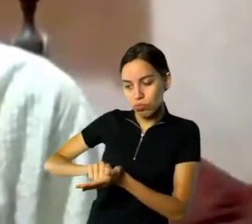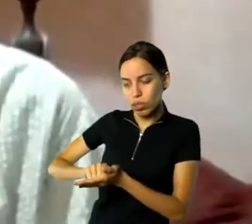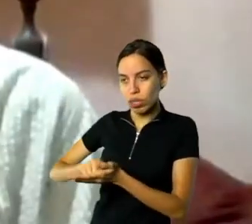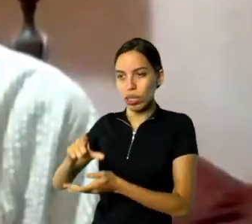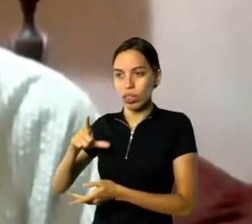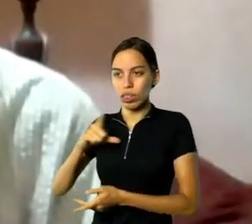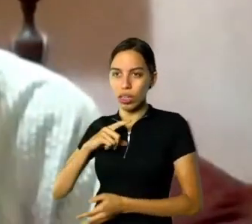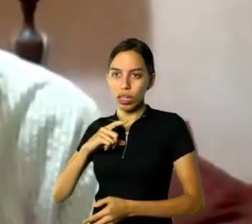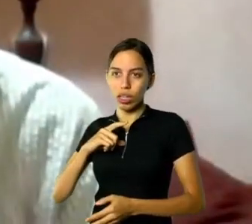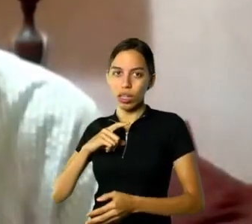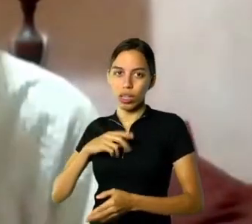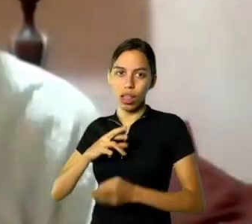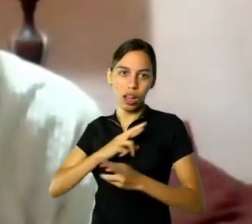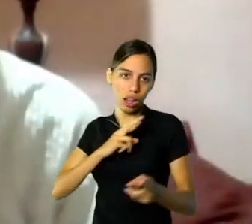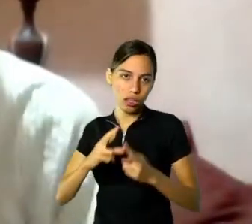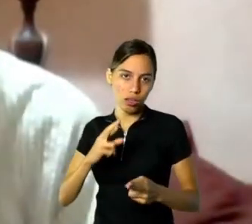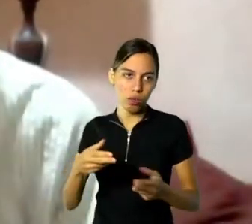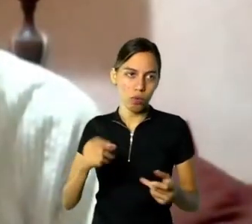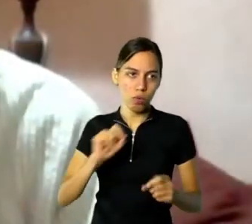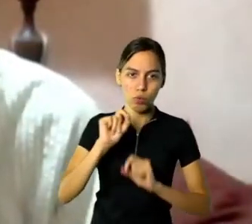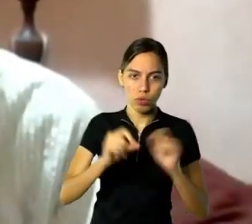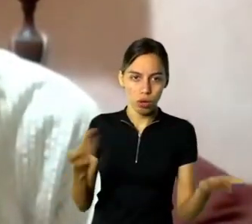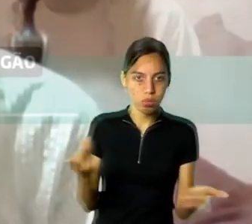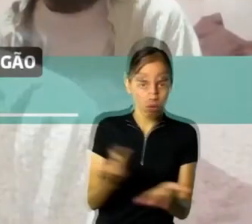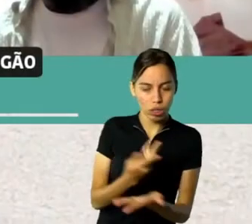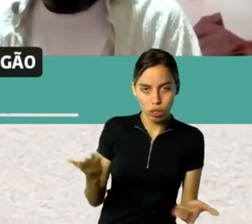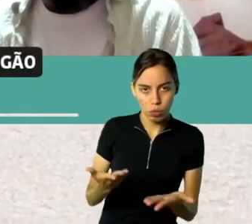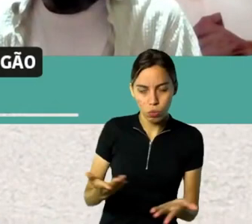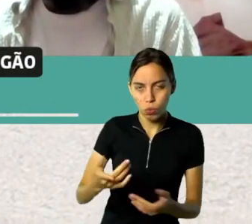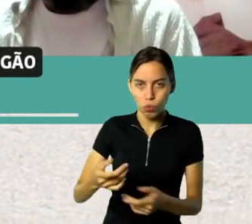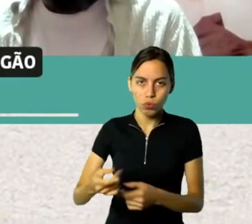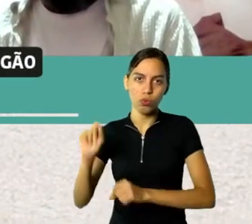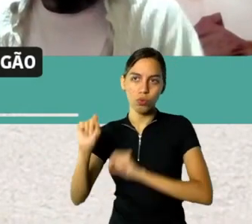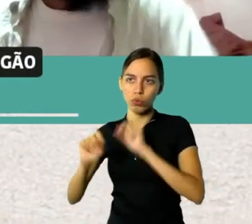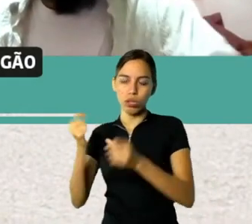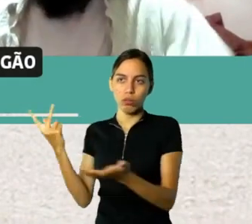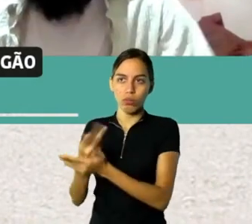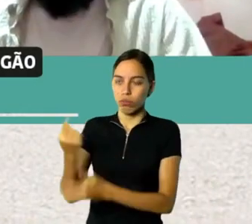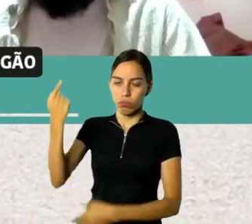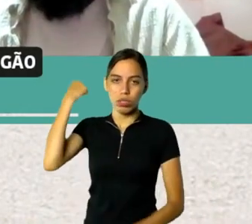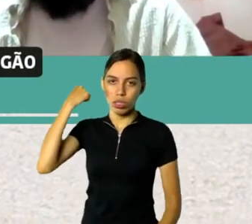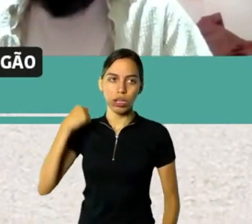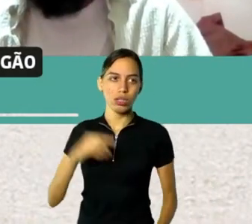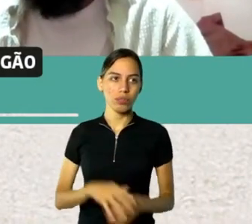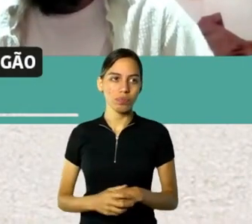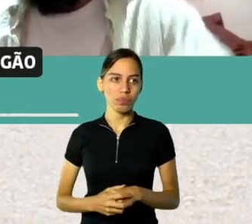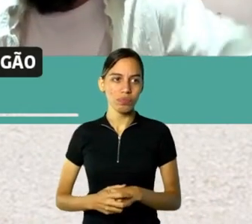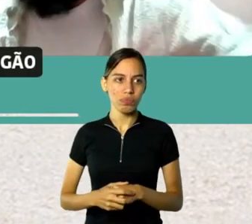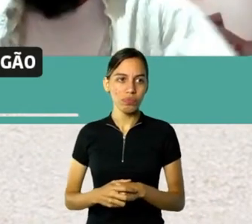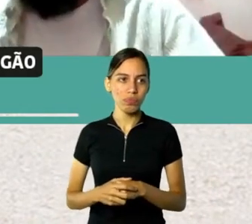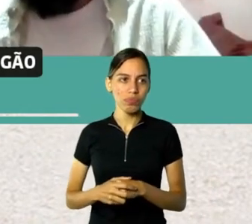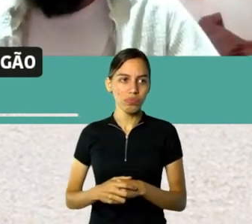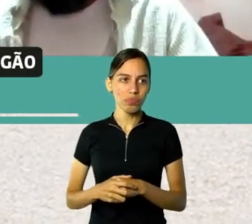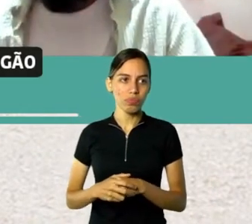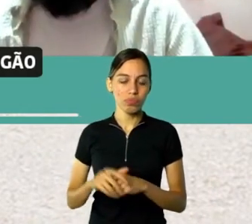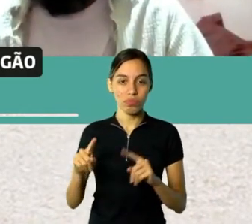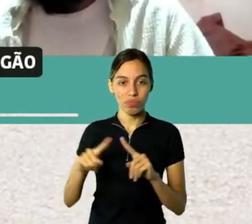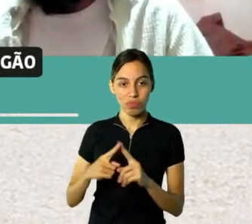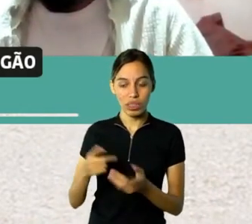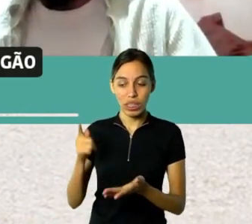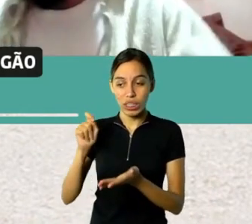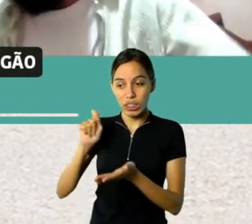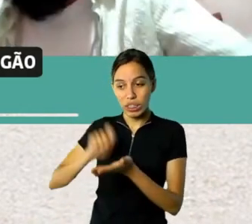que tinha naquela época. E é isso. interessante que uma... sempre um exercício. E escrever biografia é a mesma coisa. Quando você escreve do